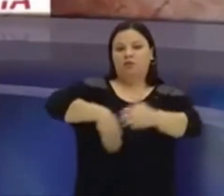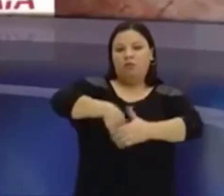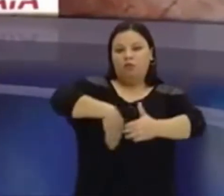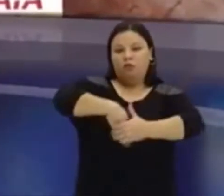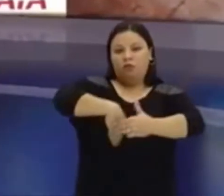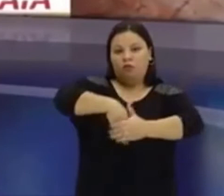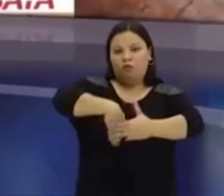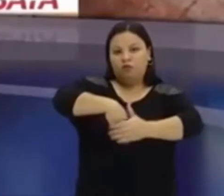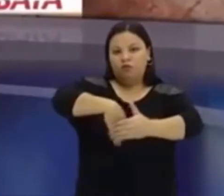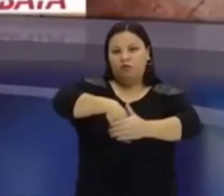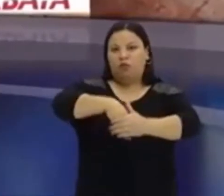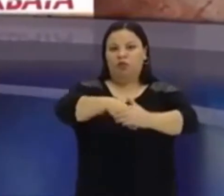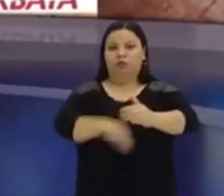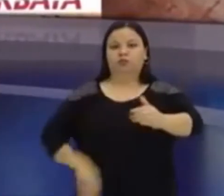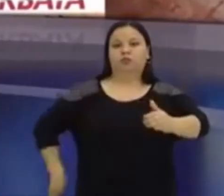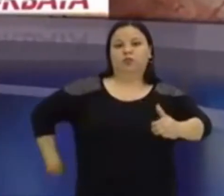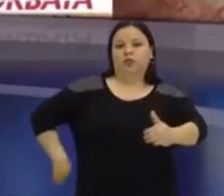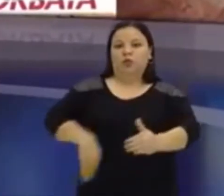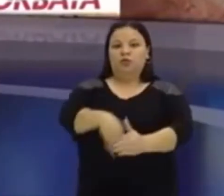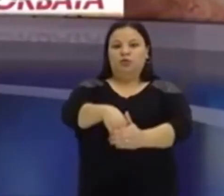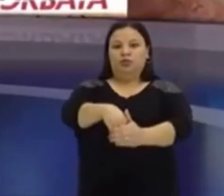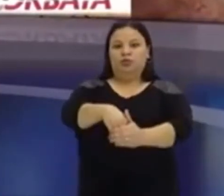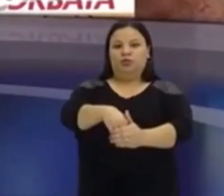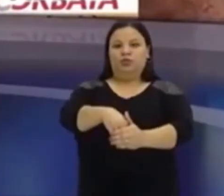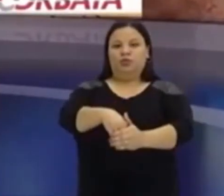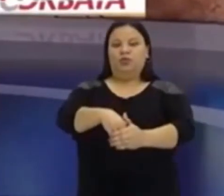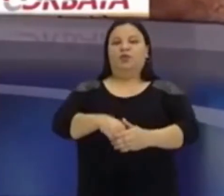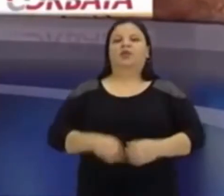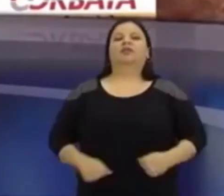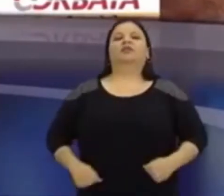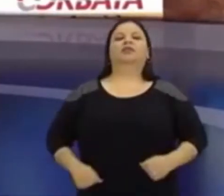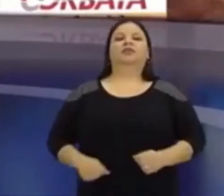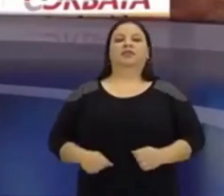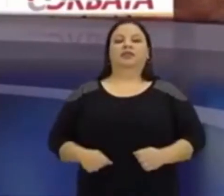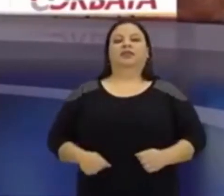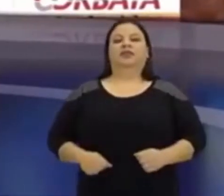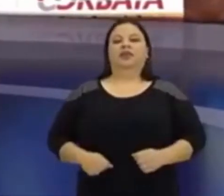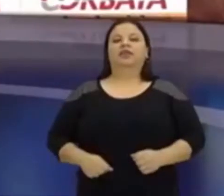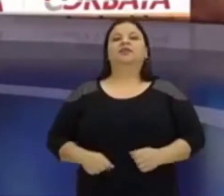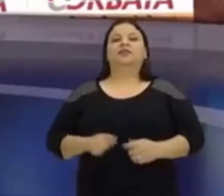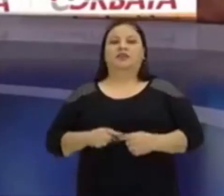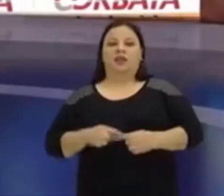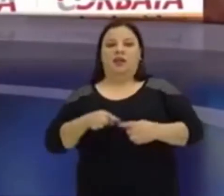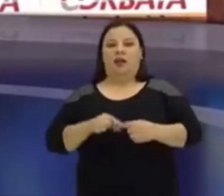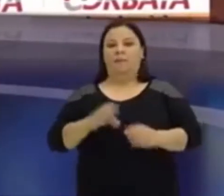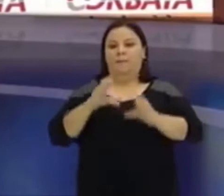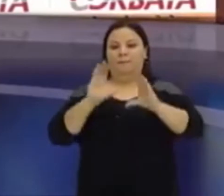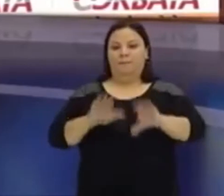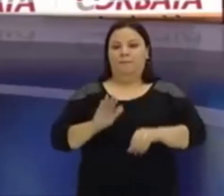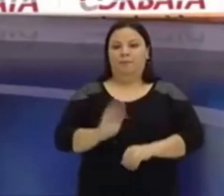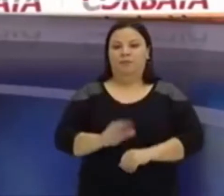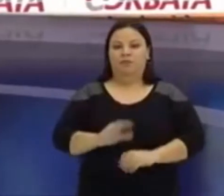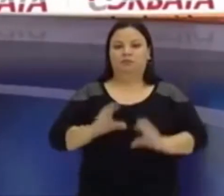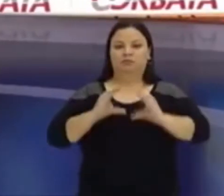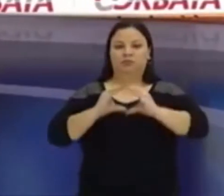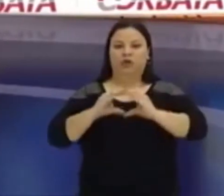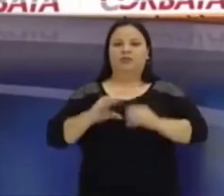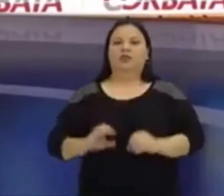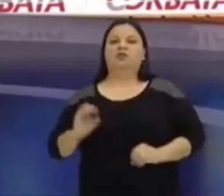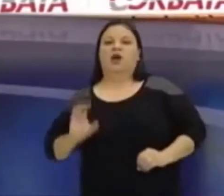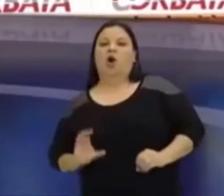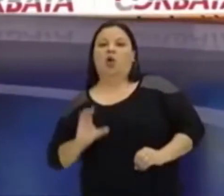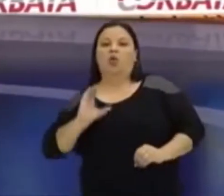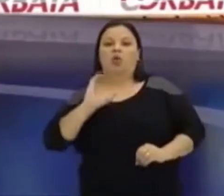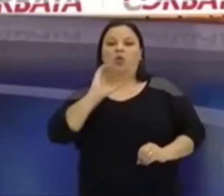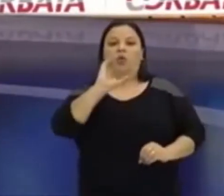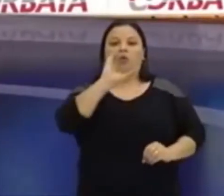chute para frente, né? No caso, um arranque, e essa curvatura também se forma aí na trajetória da bola, ok? Lembra